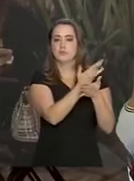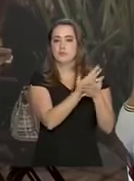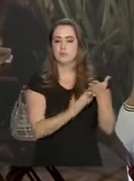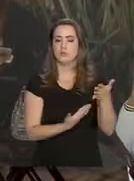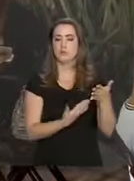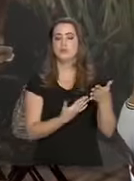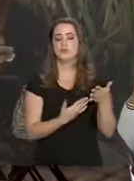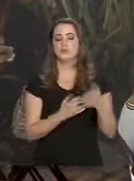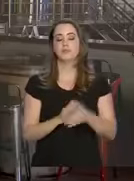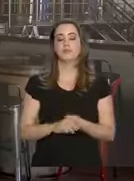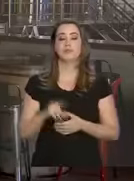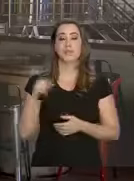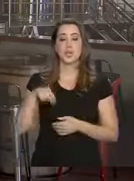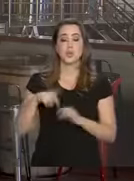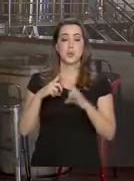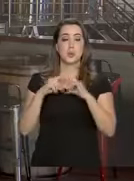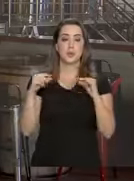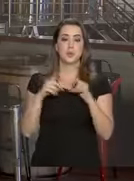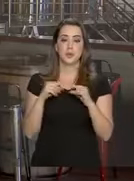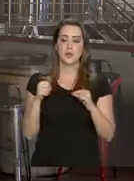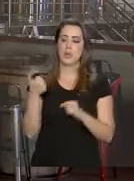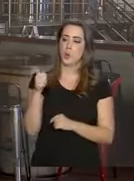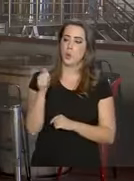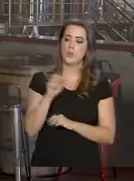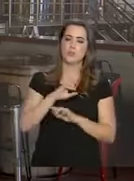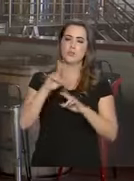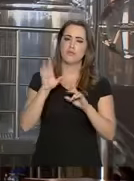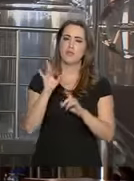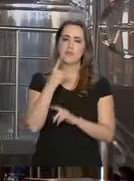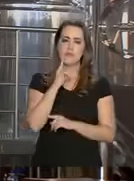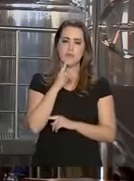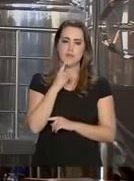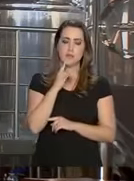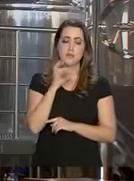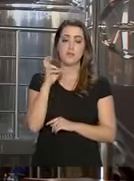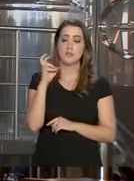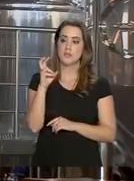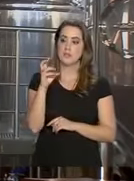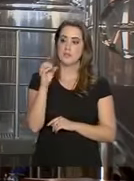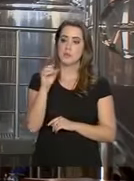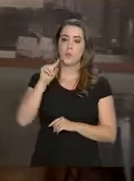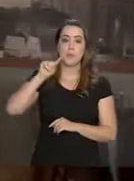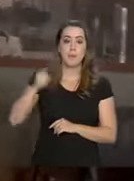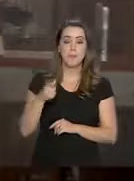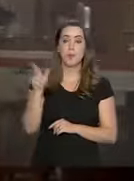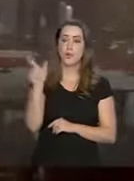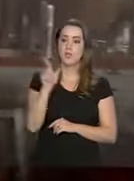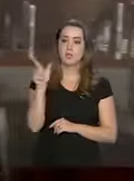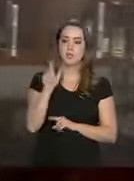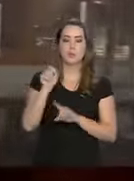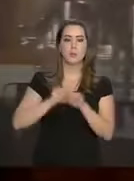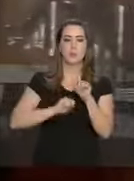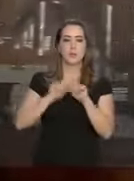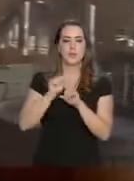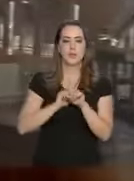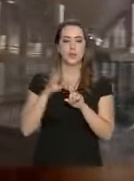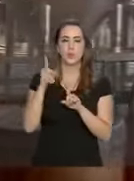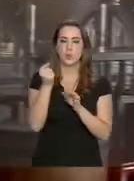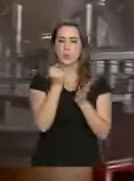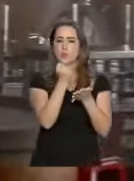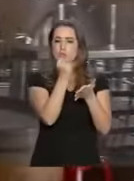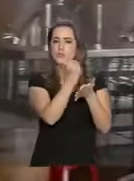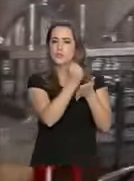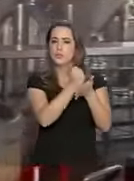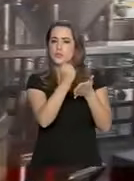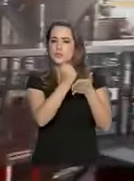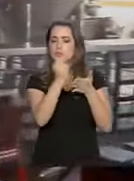estabelecimento em Brasília produz 11 tipos de cervejas. São 50 mil litros por mês, todas registradas